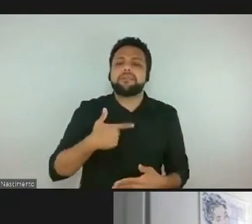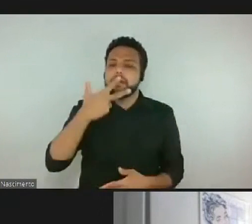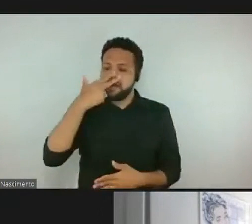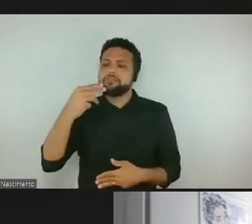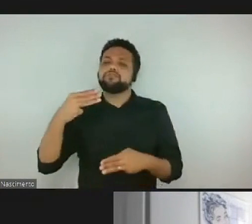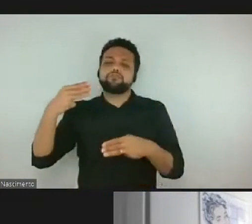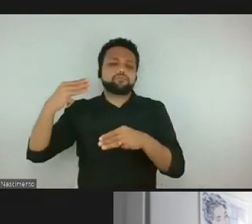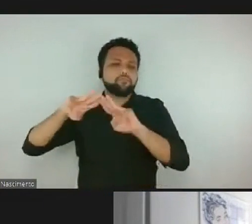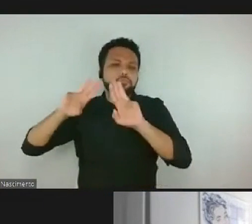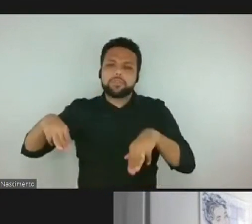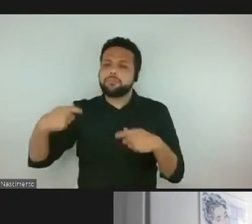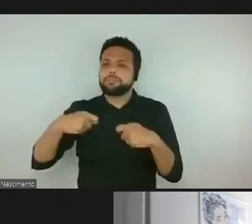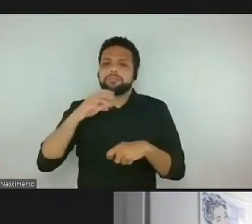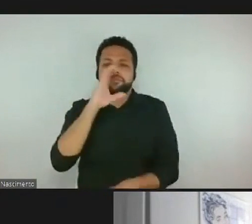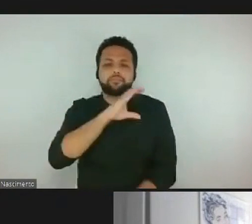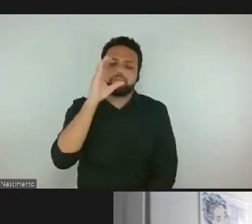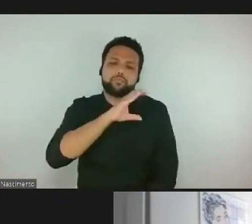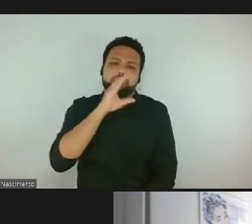urgentemente, né?